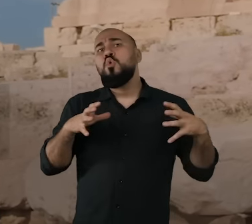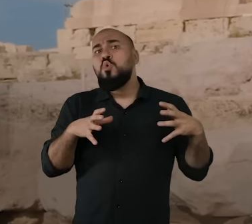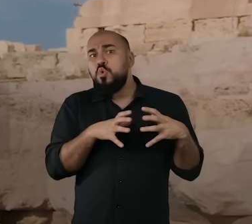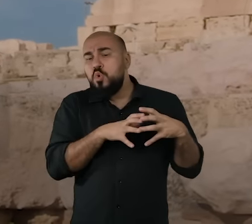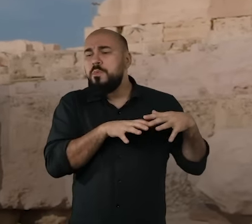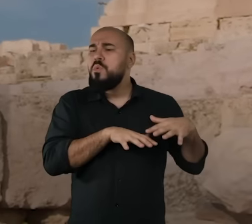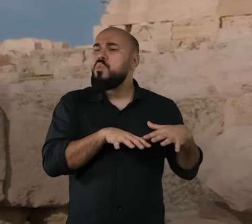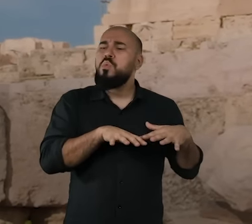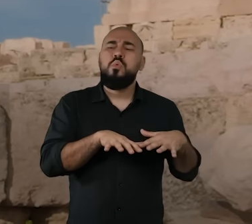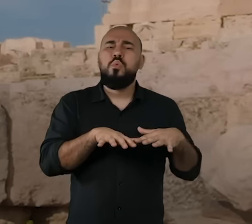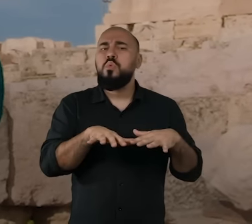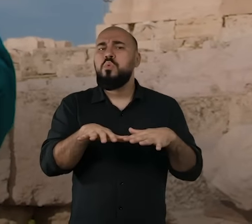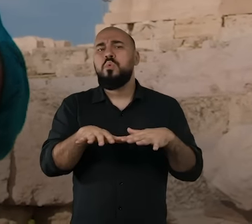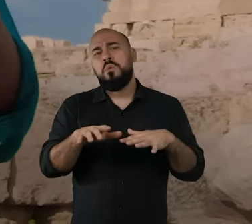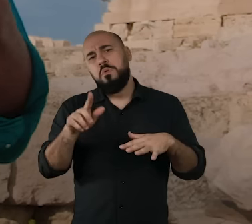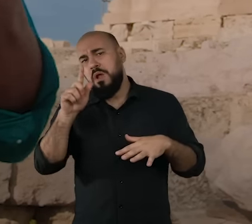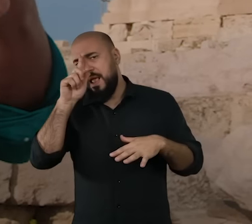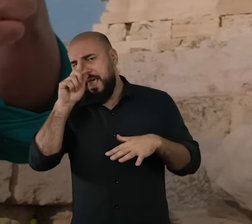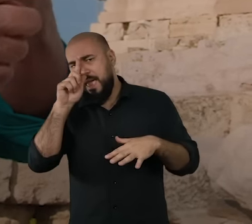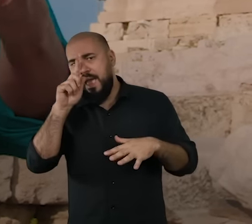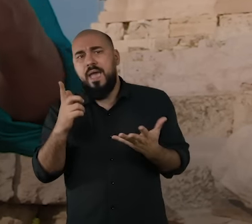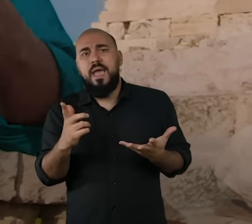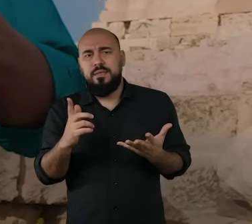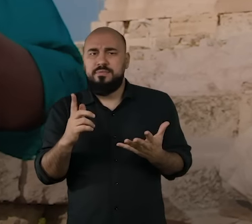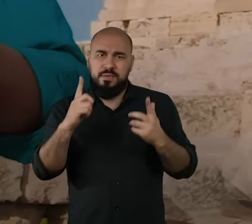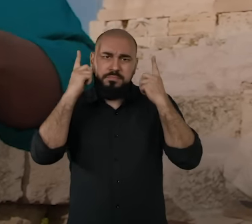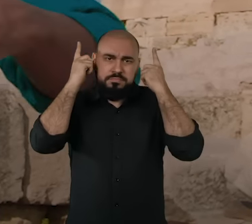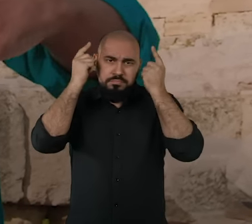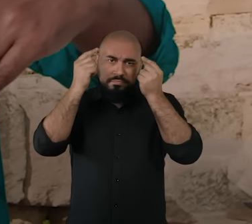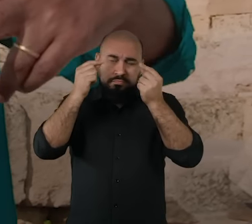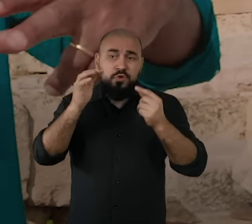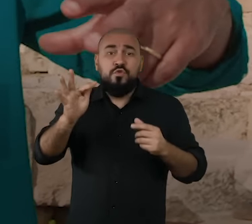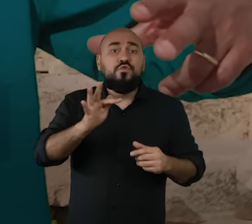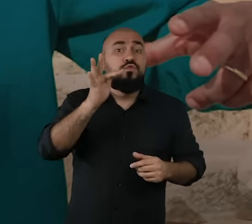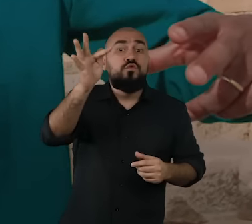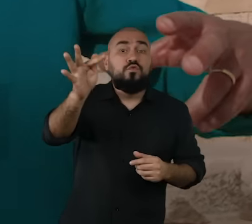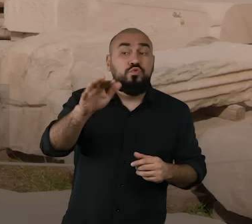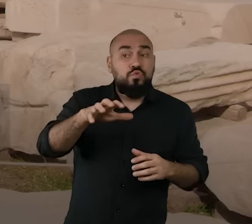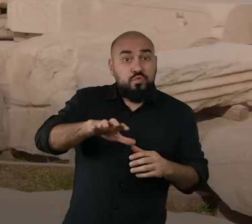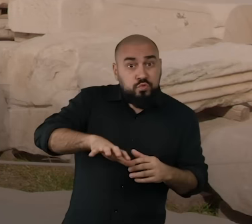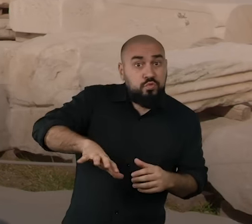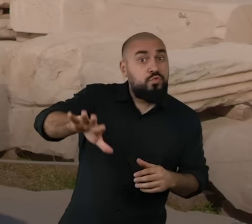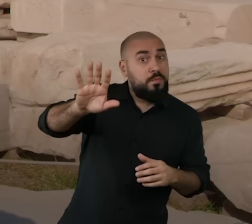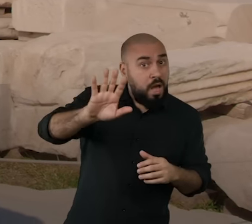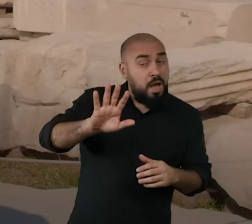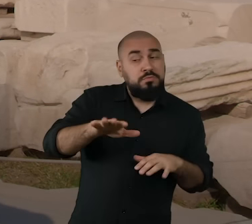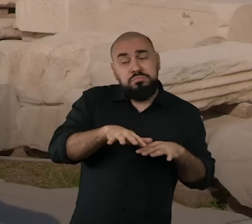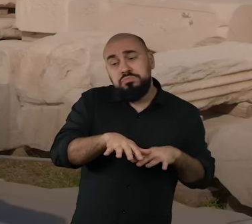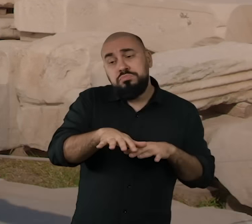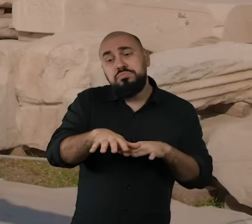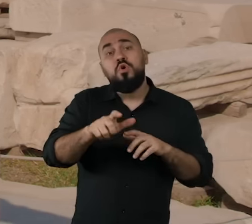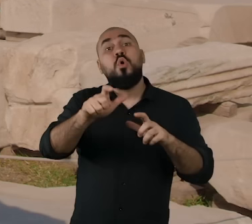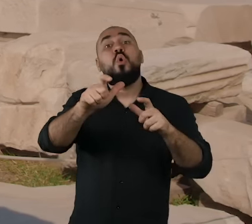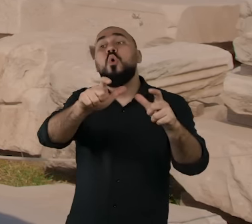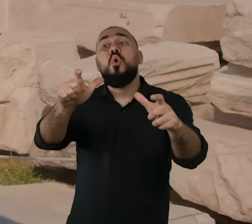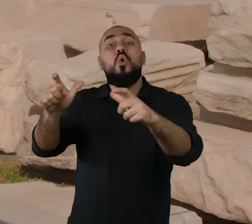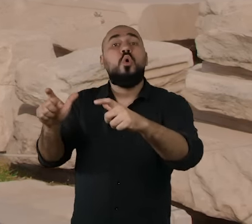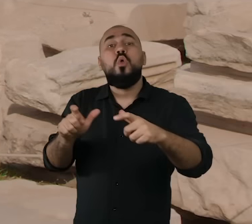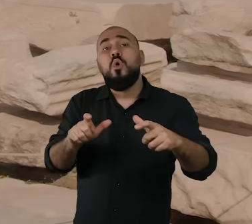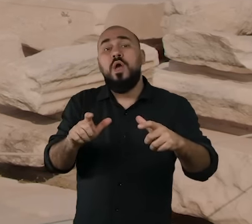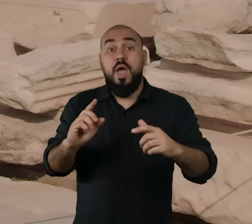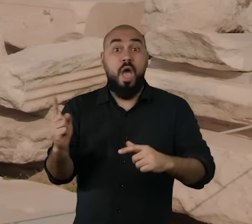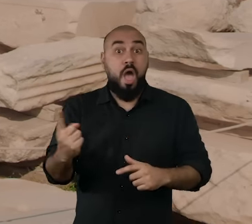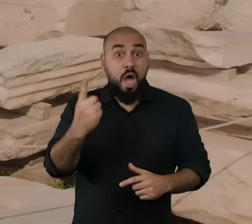Peloponeso, ou da Grécia, aquela que no futuro se chamaria Grécia na parte continental, e também em vários pontos mais